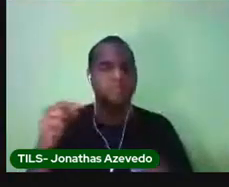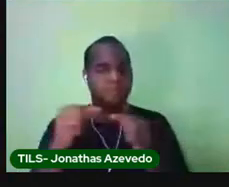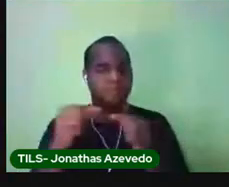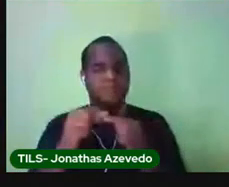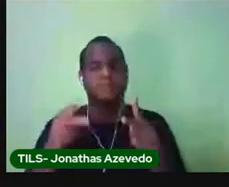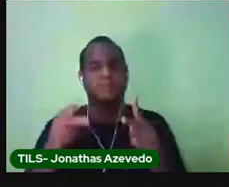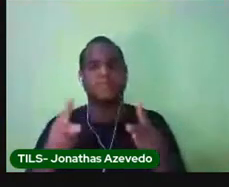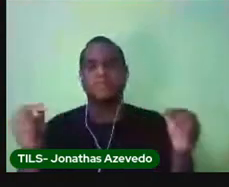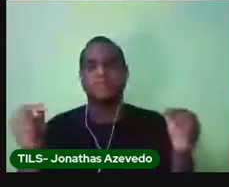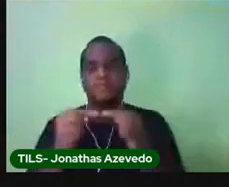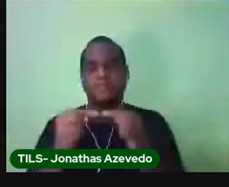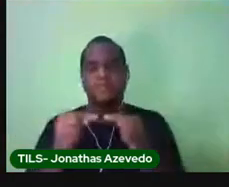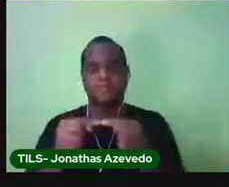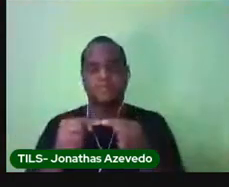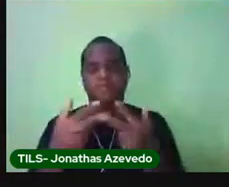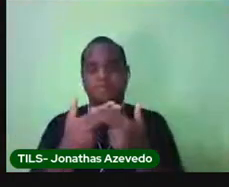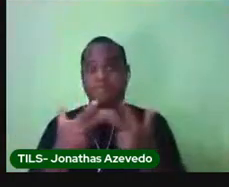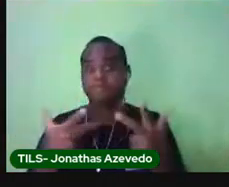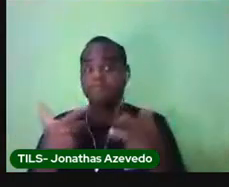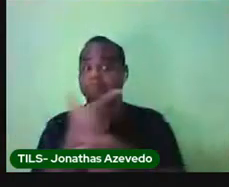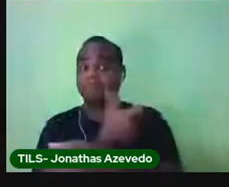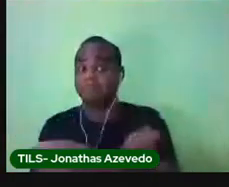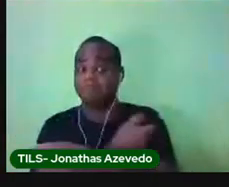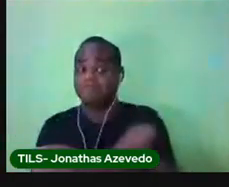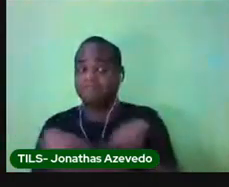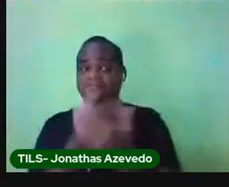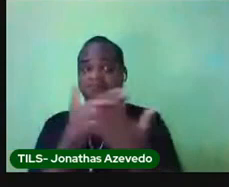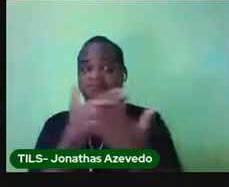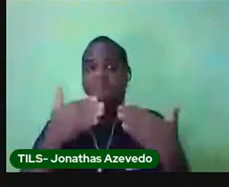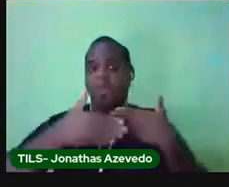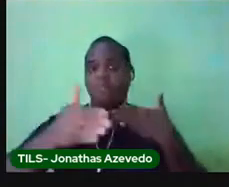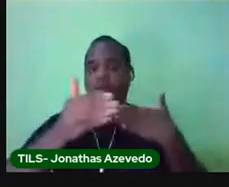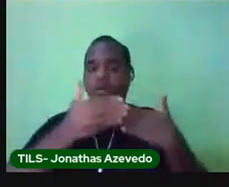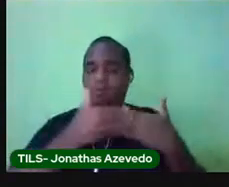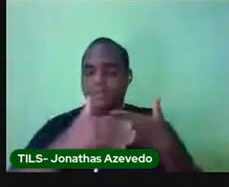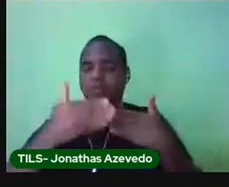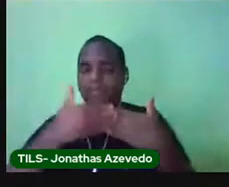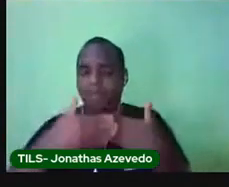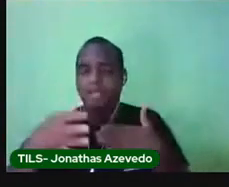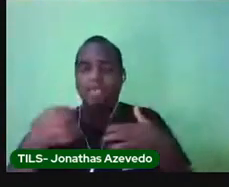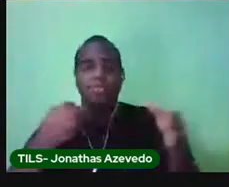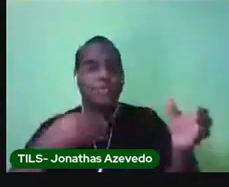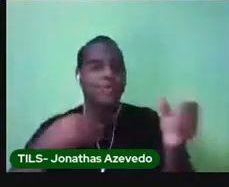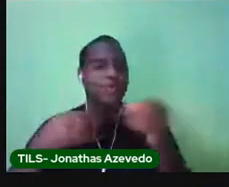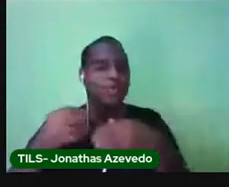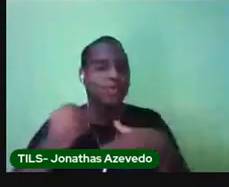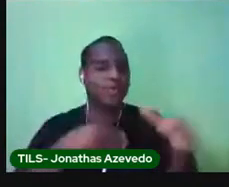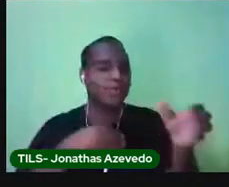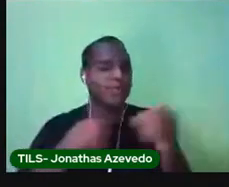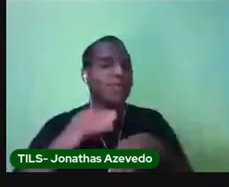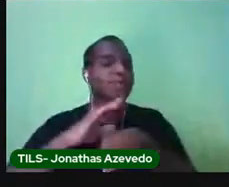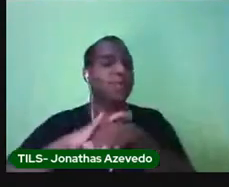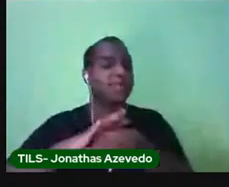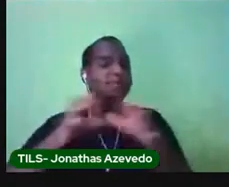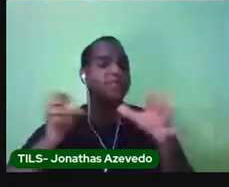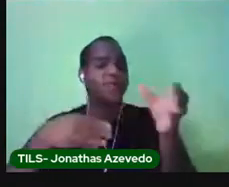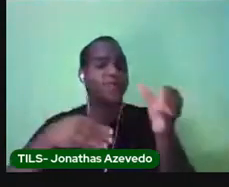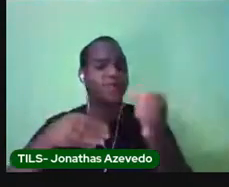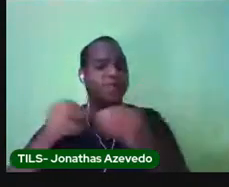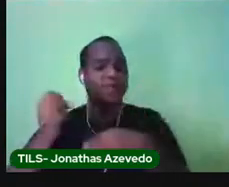porque essas vacinas, com o passar do tempo, aparecem vacinas novas, porque existem doenças novas.